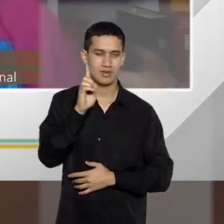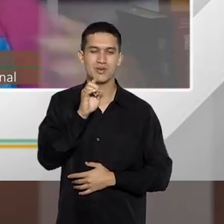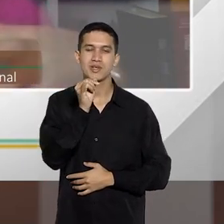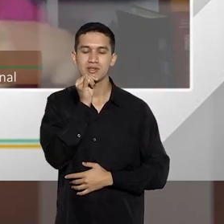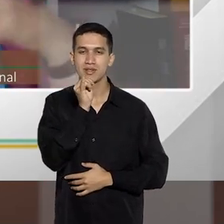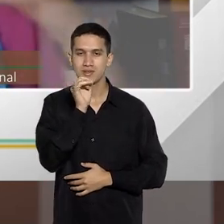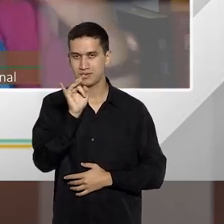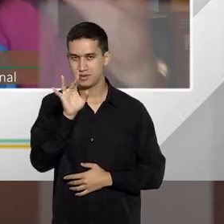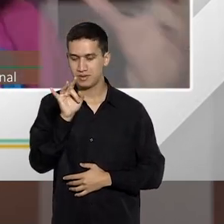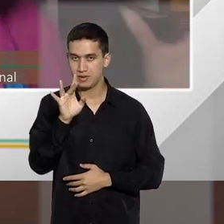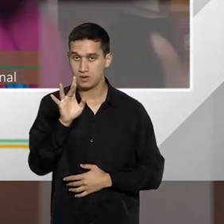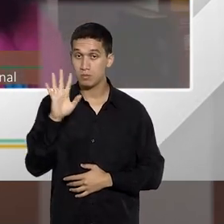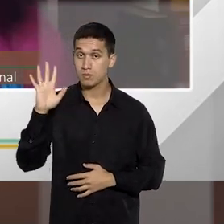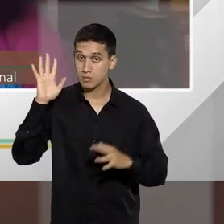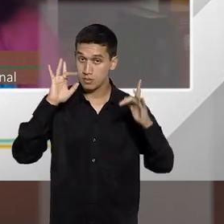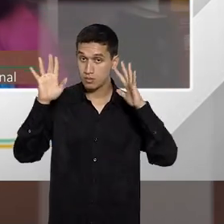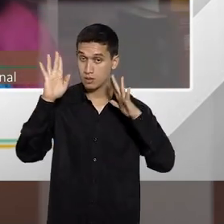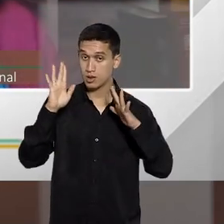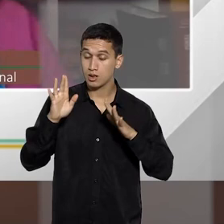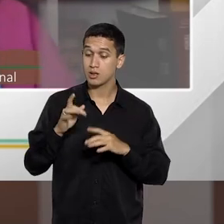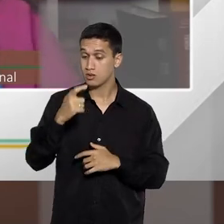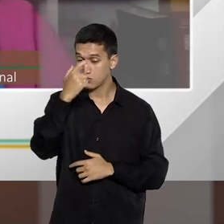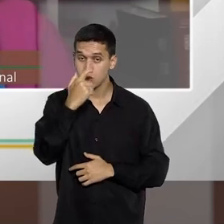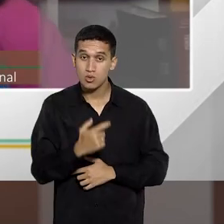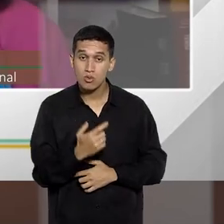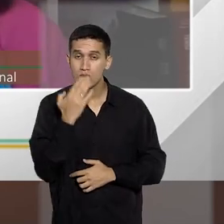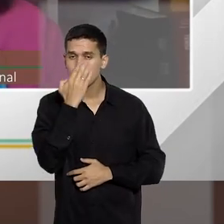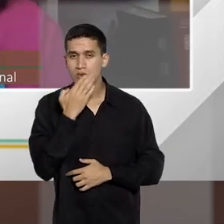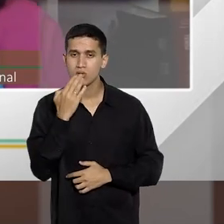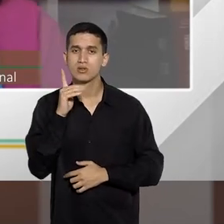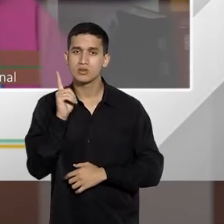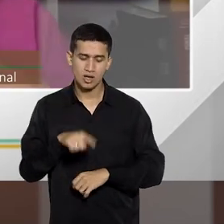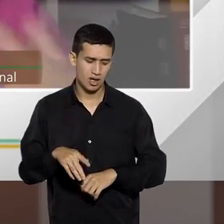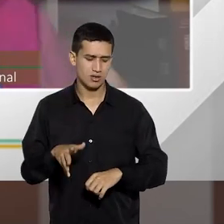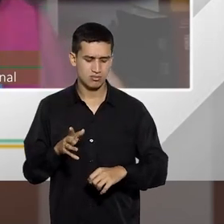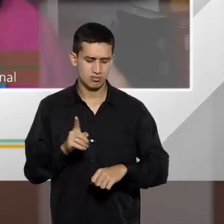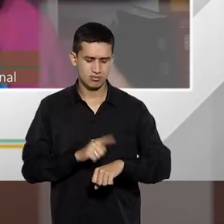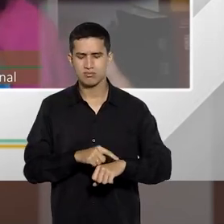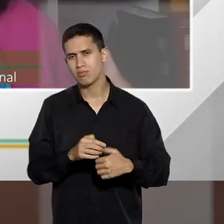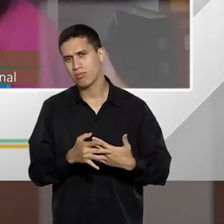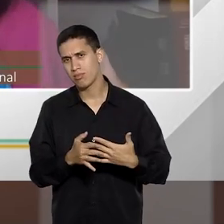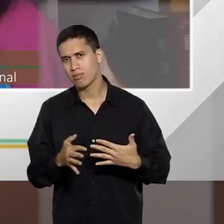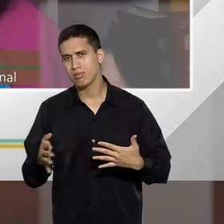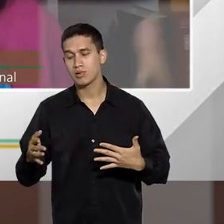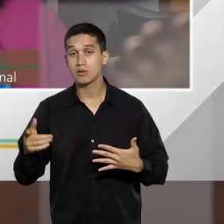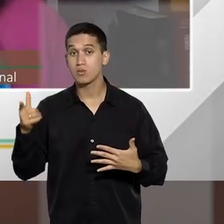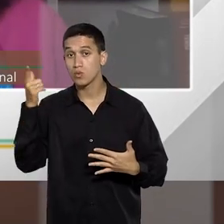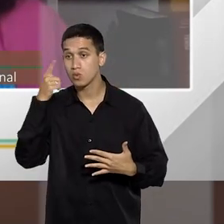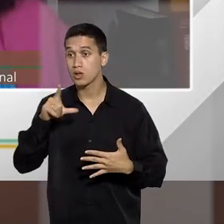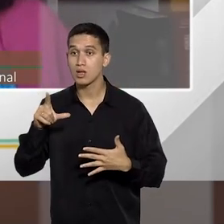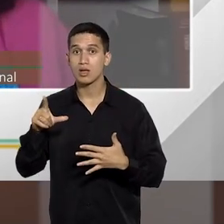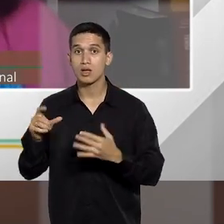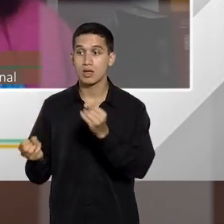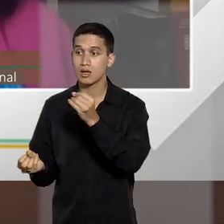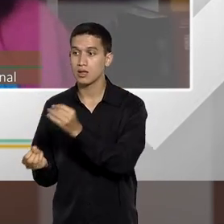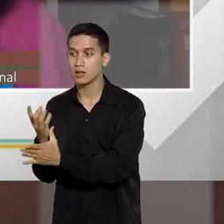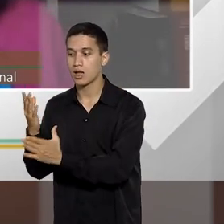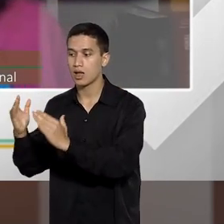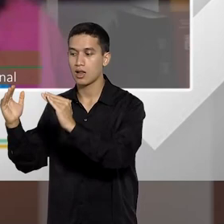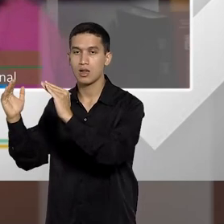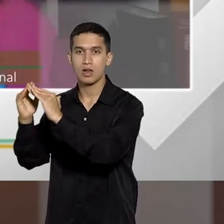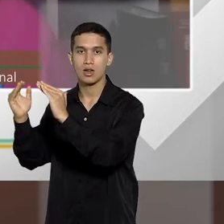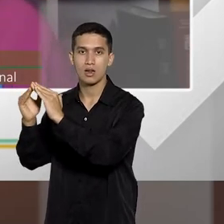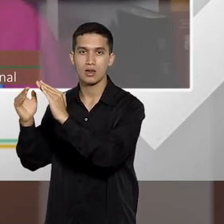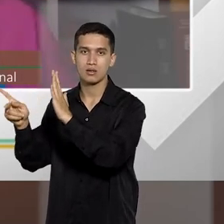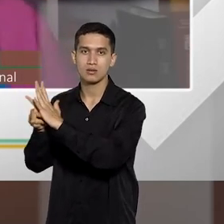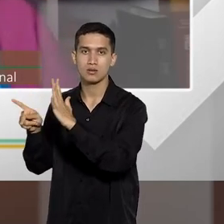então, imagine que eu me prostituo há muito tempo, e aí eu consigo criar uma casa de prostituição, como acontece agora na novela,